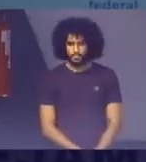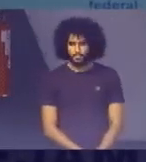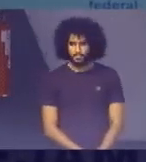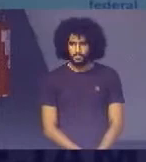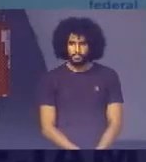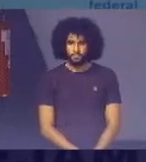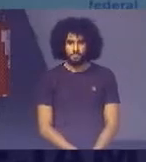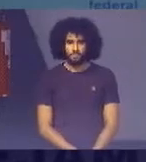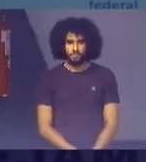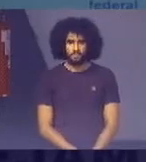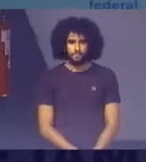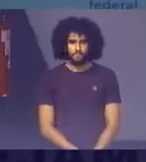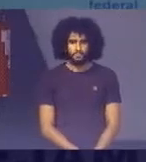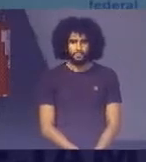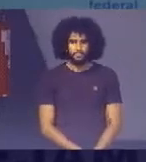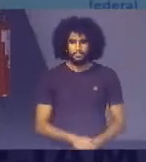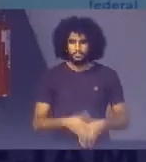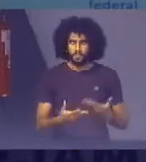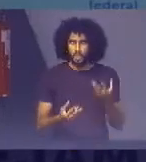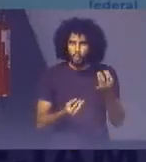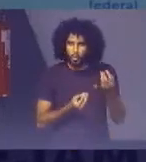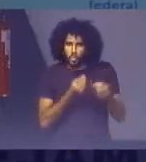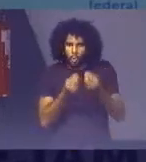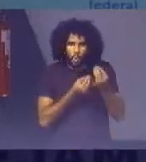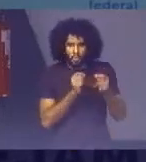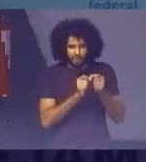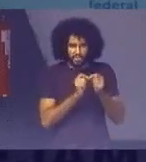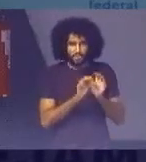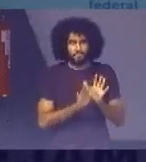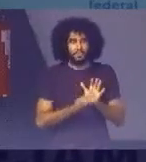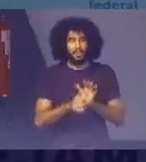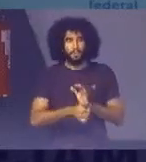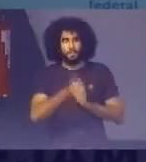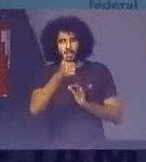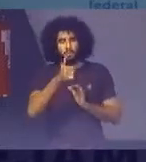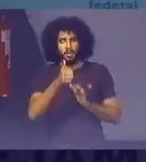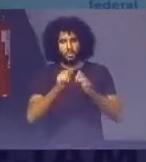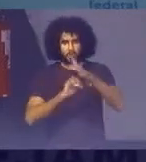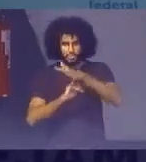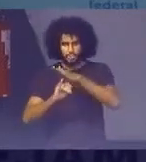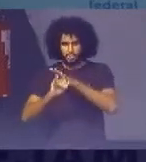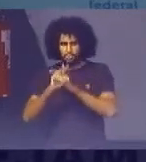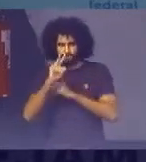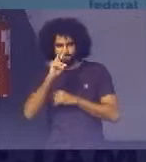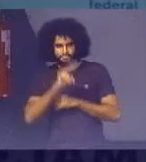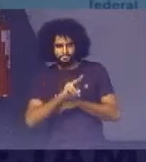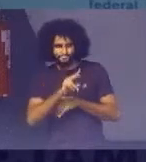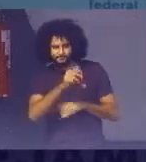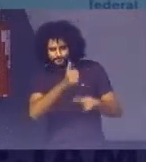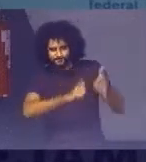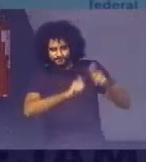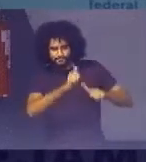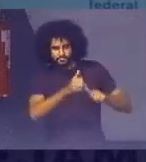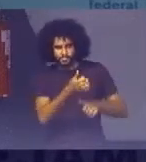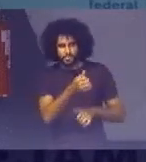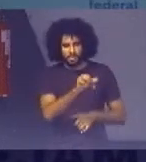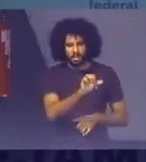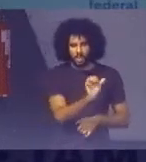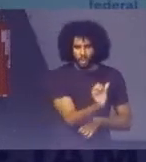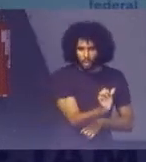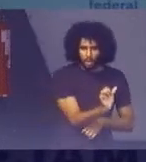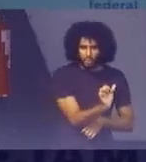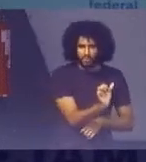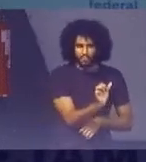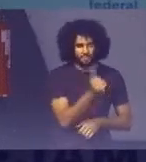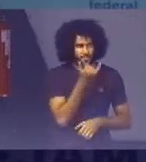Então como que nós fizemos Em primeiro lugar O IPEA olhou Analisou As 169 metas Globais